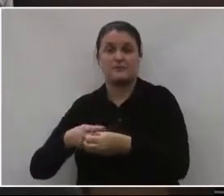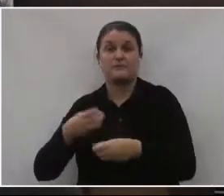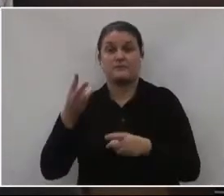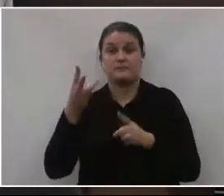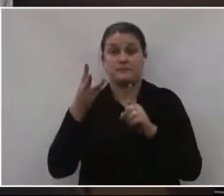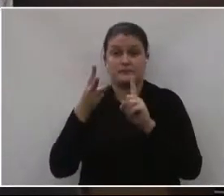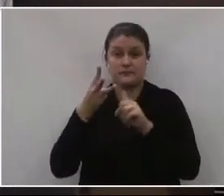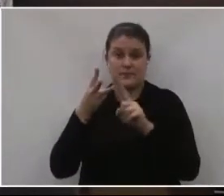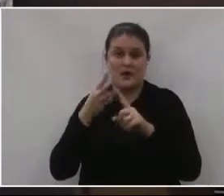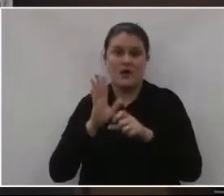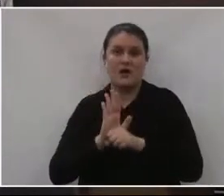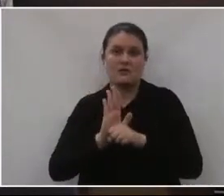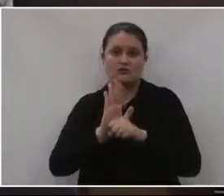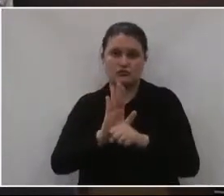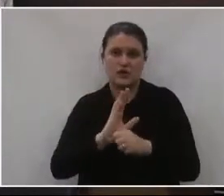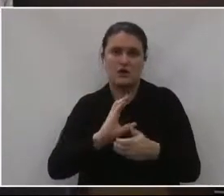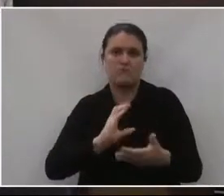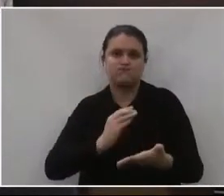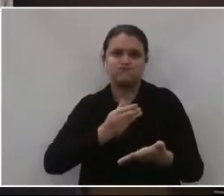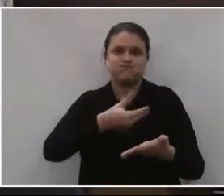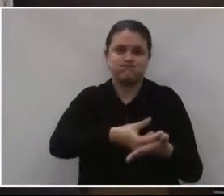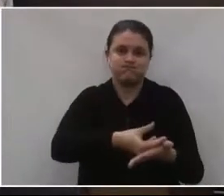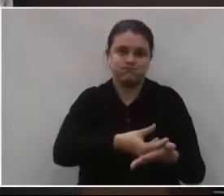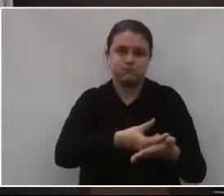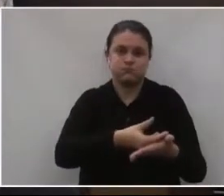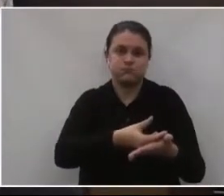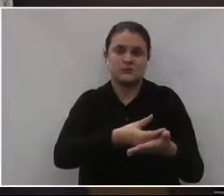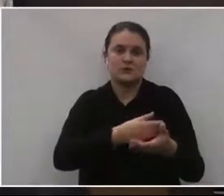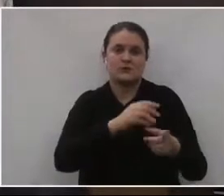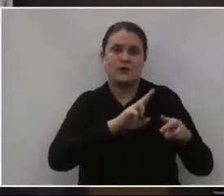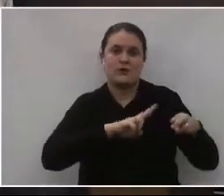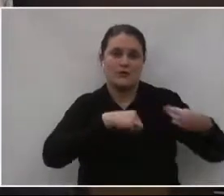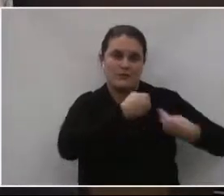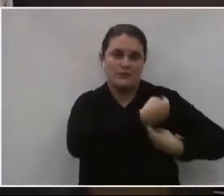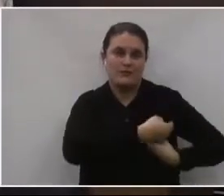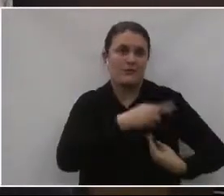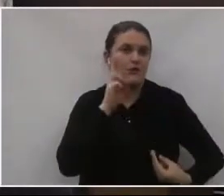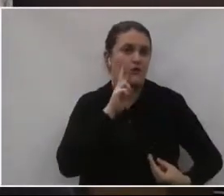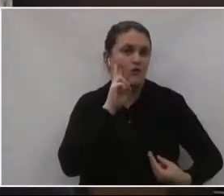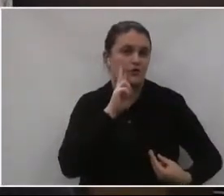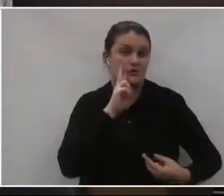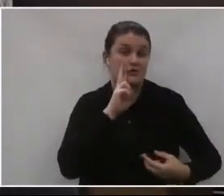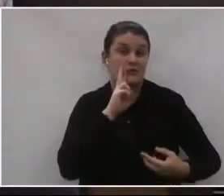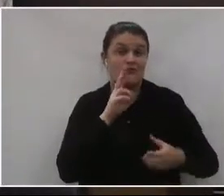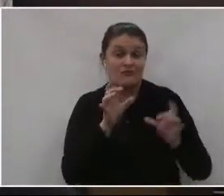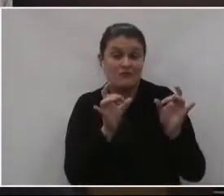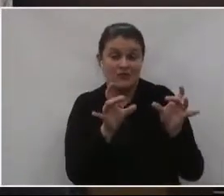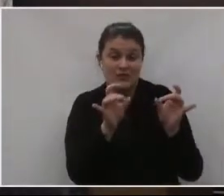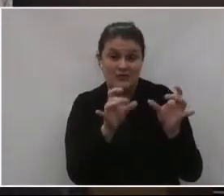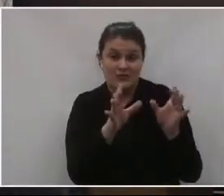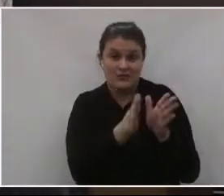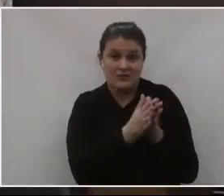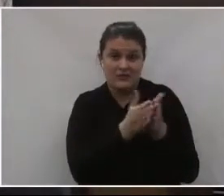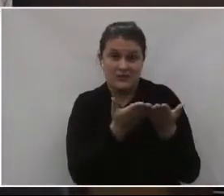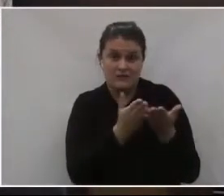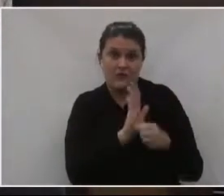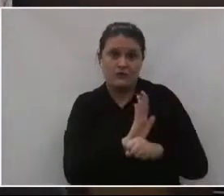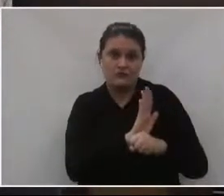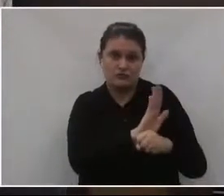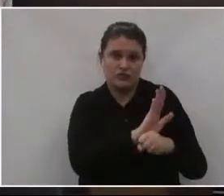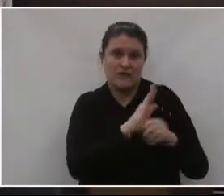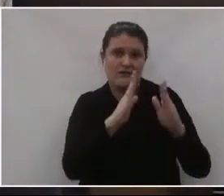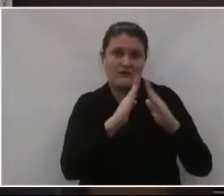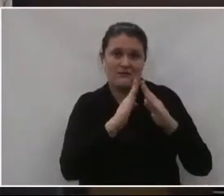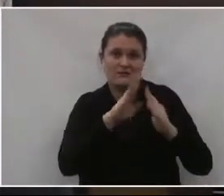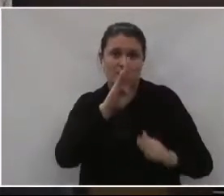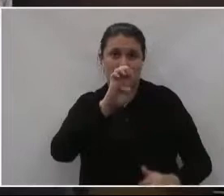terceiro é a parte da renda, da venda desses livros, que vai para essa instituição aí